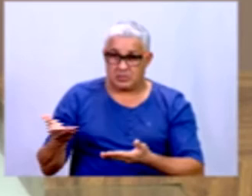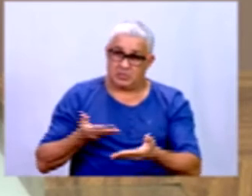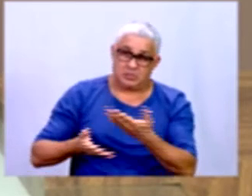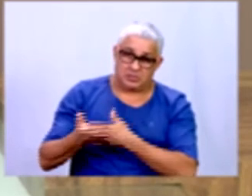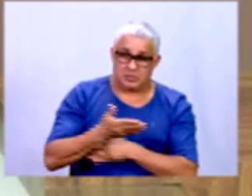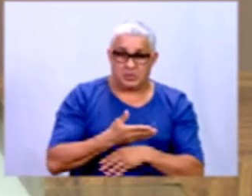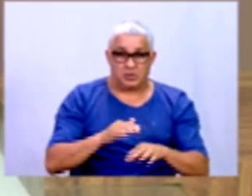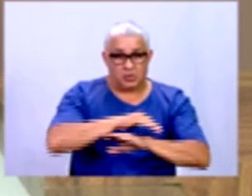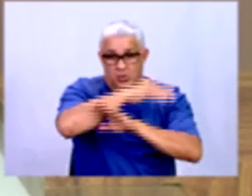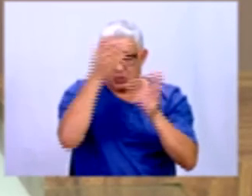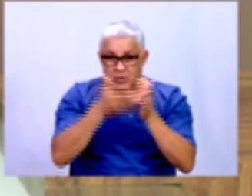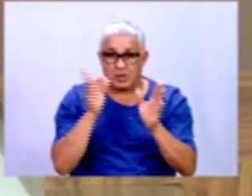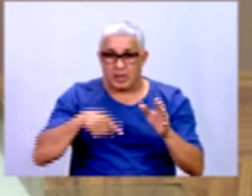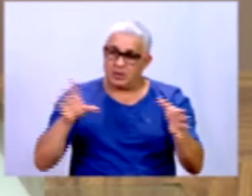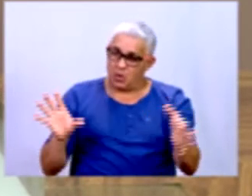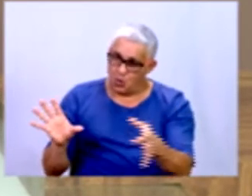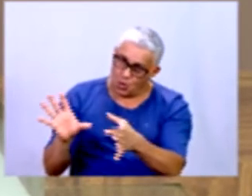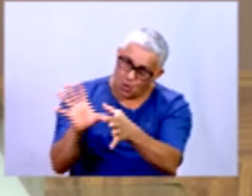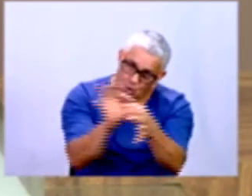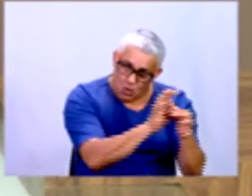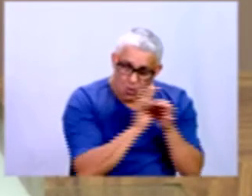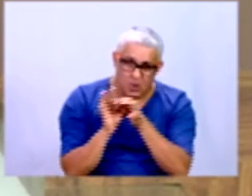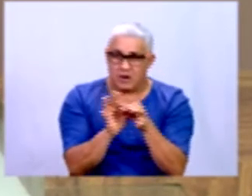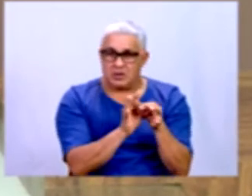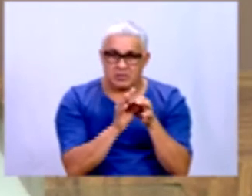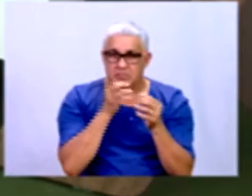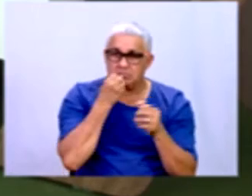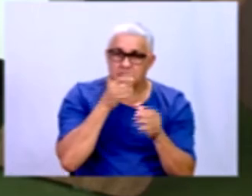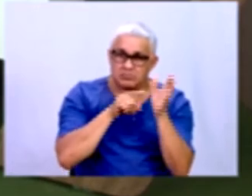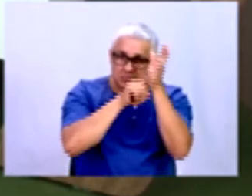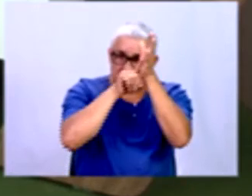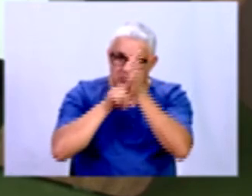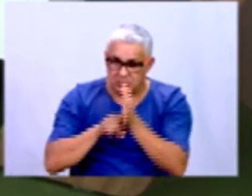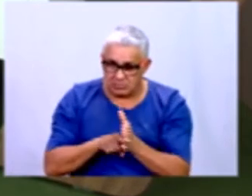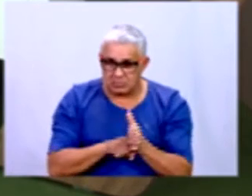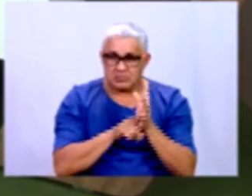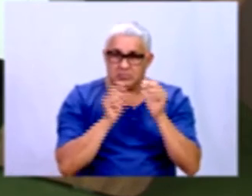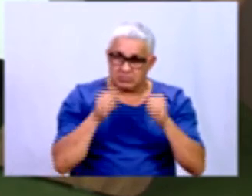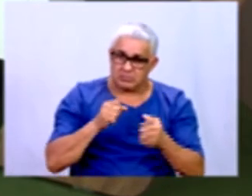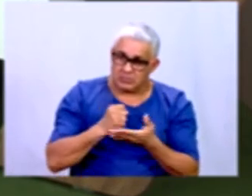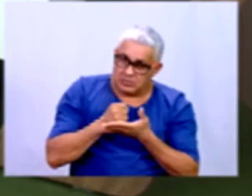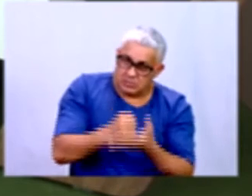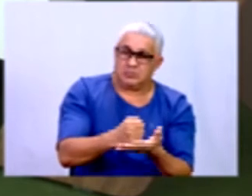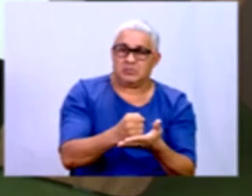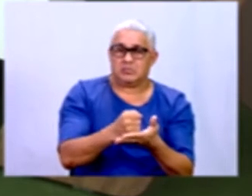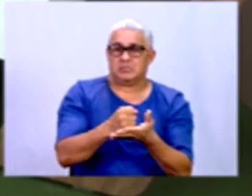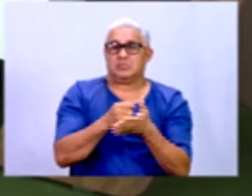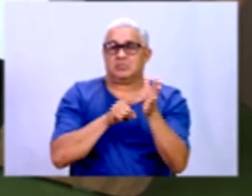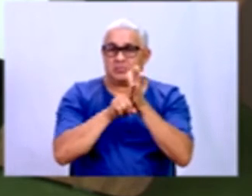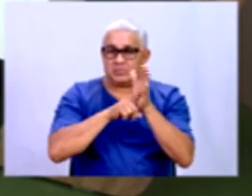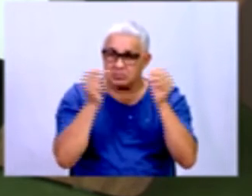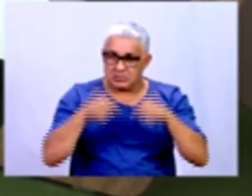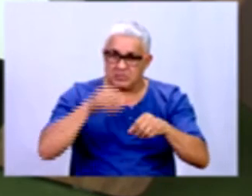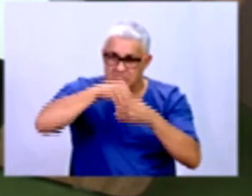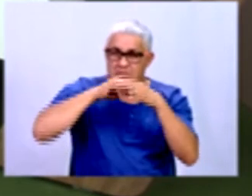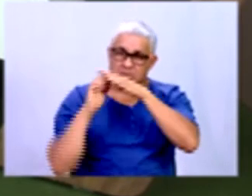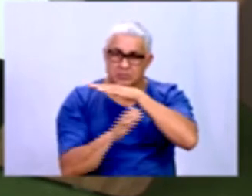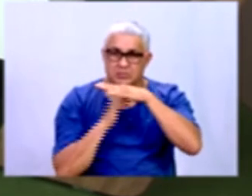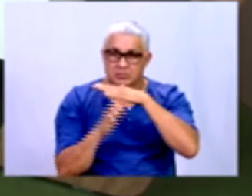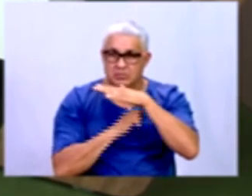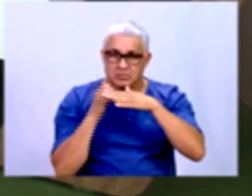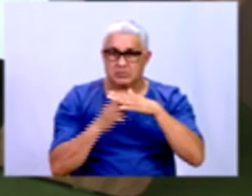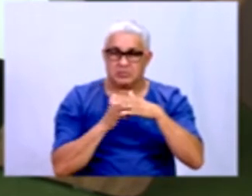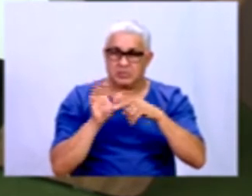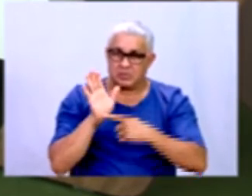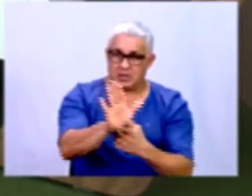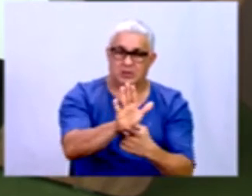fatores são um conjunto que formam uma boa pesquisa, né? Que dão substância para aquela pesquisa, para que ela realmente surta um efeito dentro da organização na qual ela